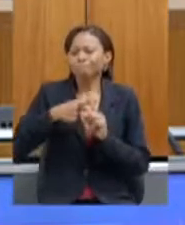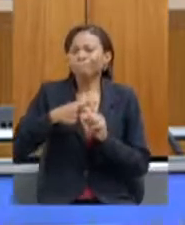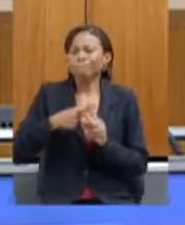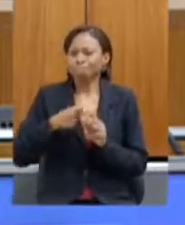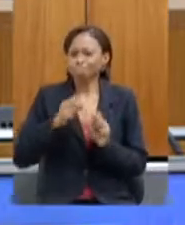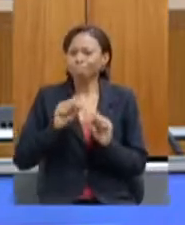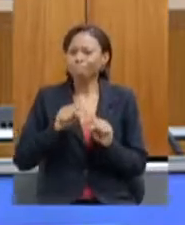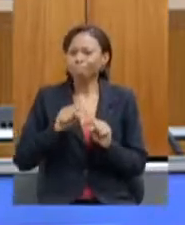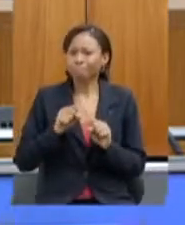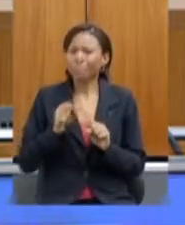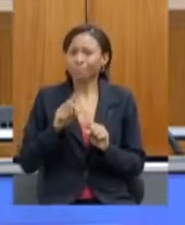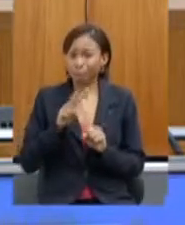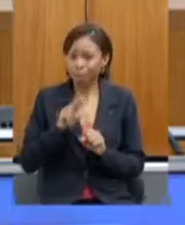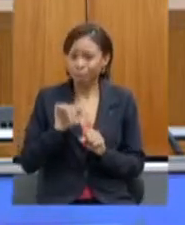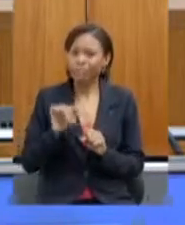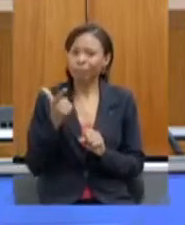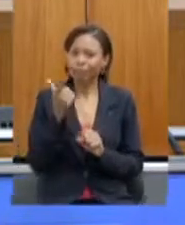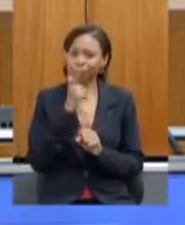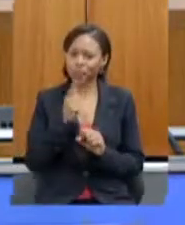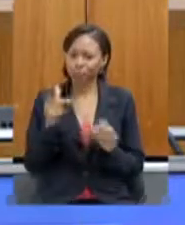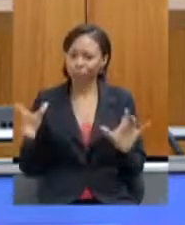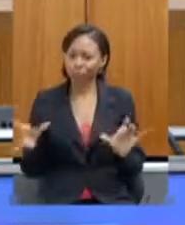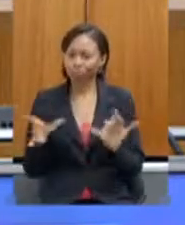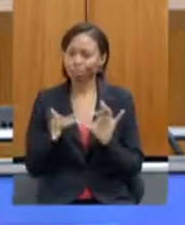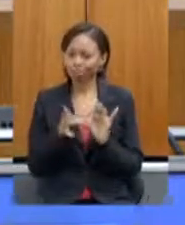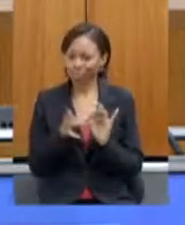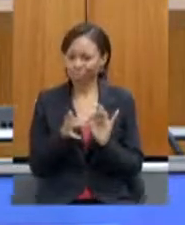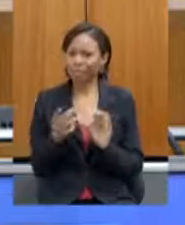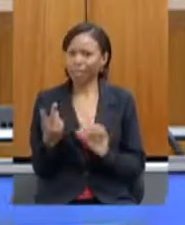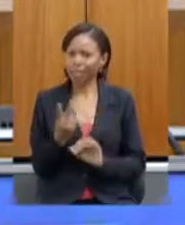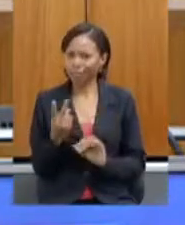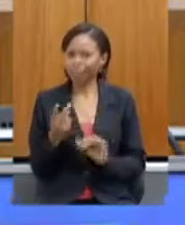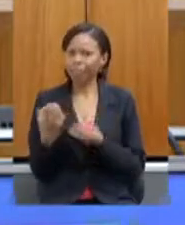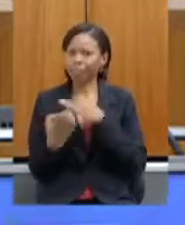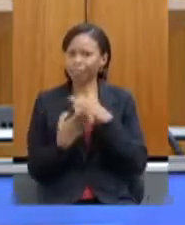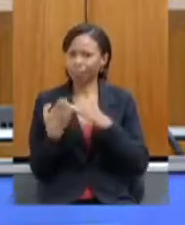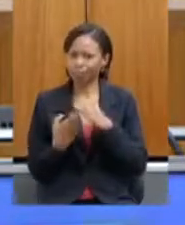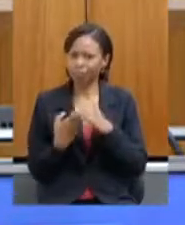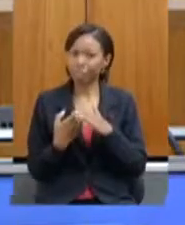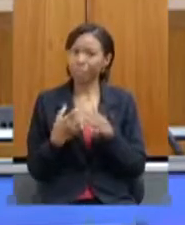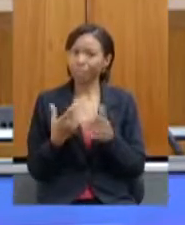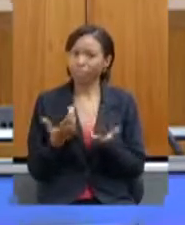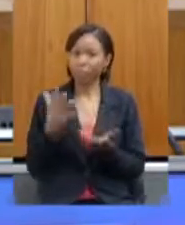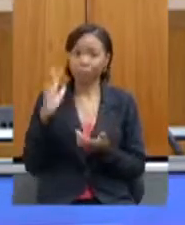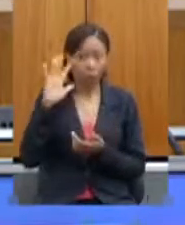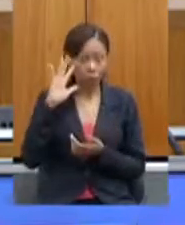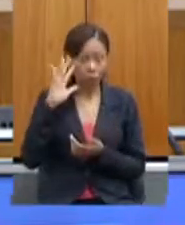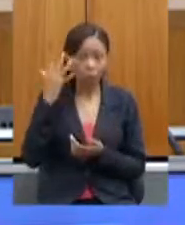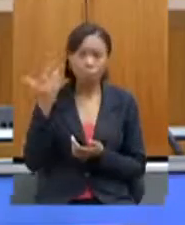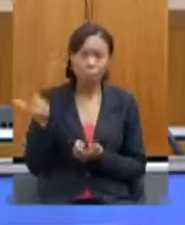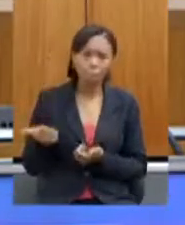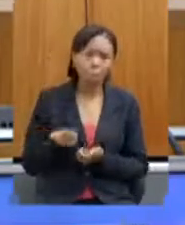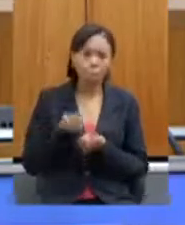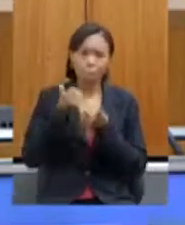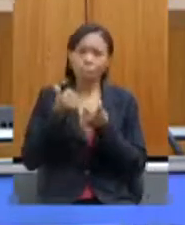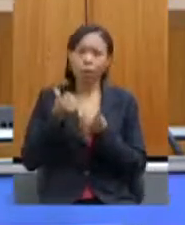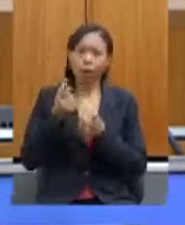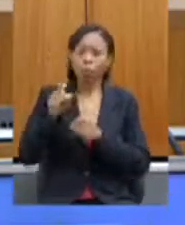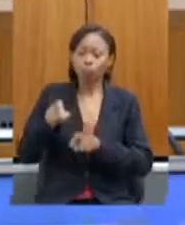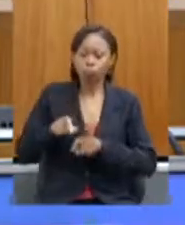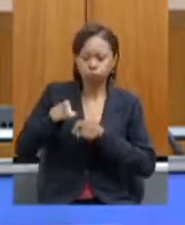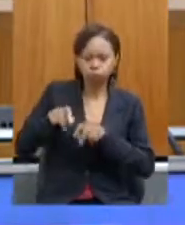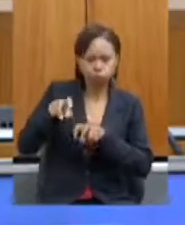integração e um resultado muito melhor para o povo para o produtor rural que está lá na ponta essa